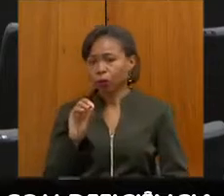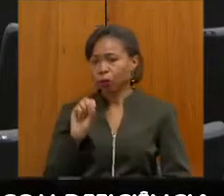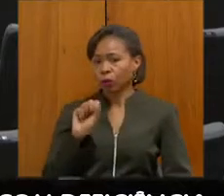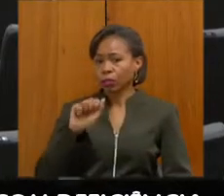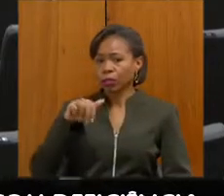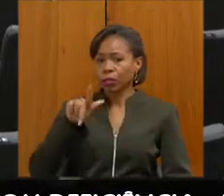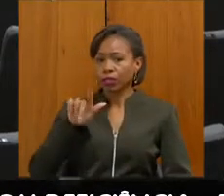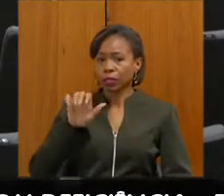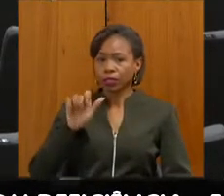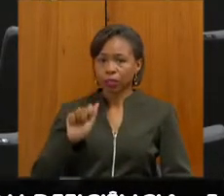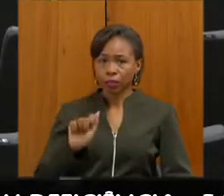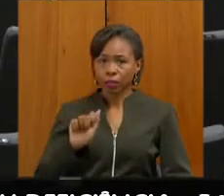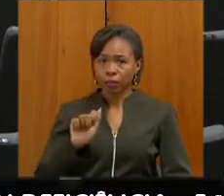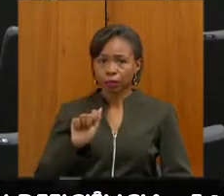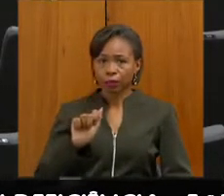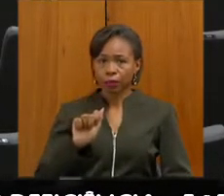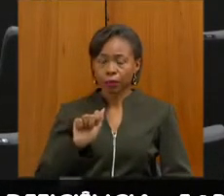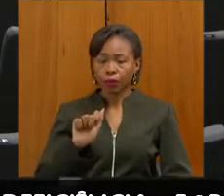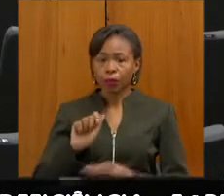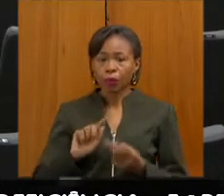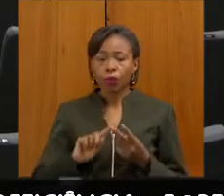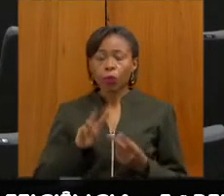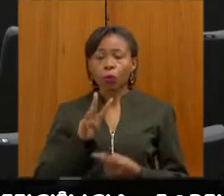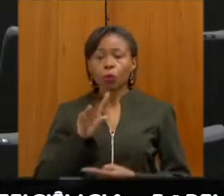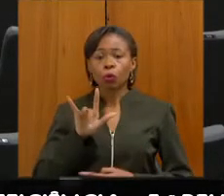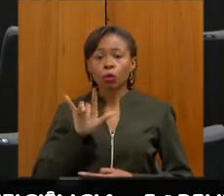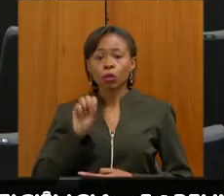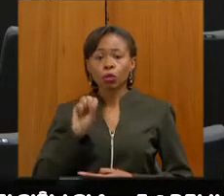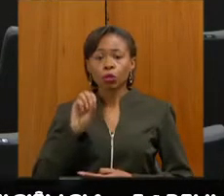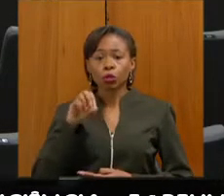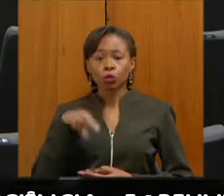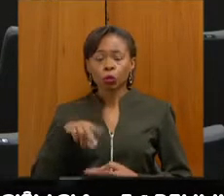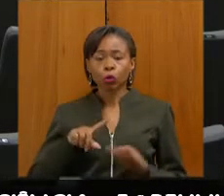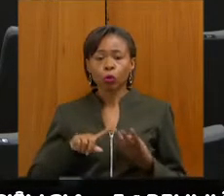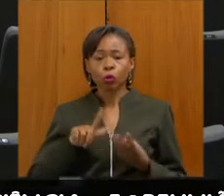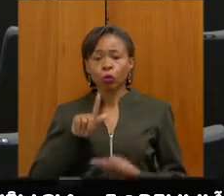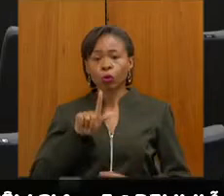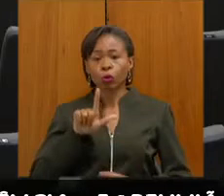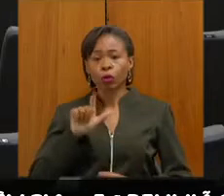Wilson Batista, deputado Gleicon, e deputado professor Clayton.